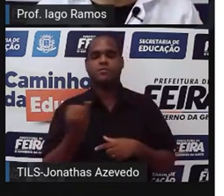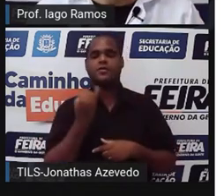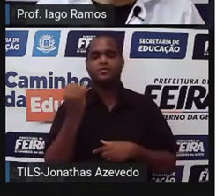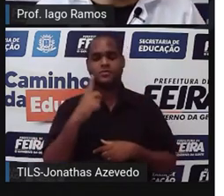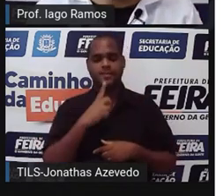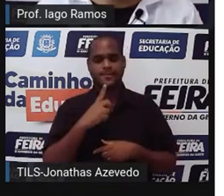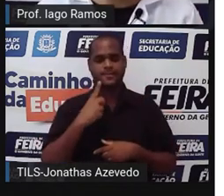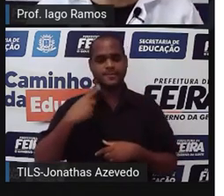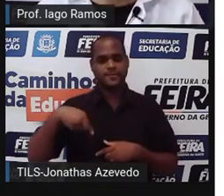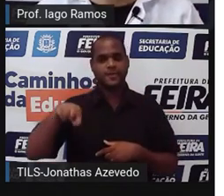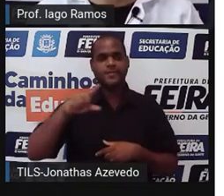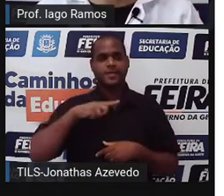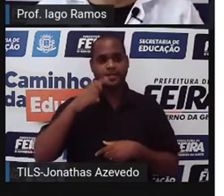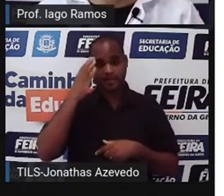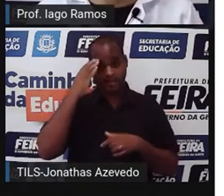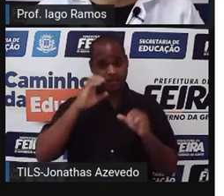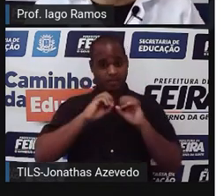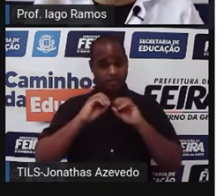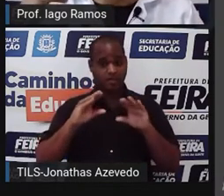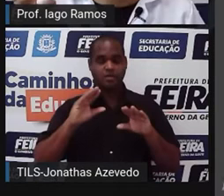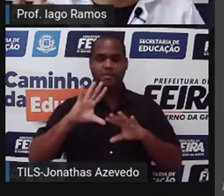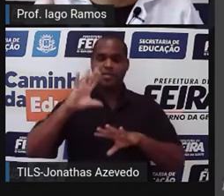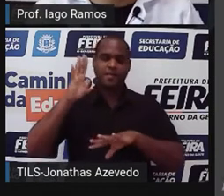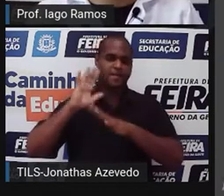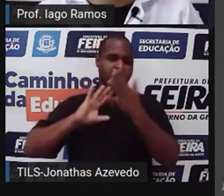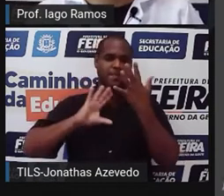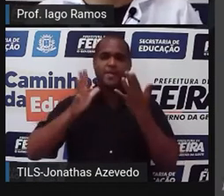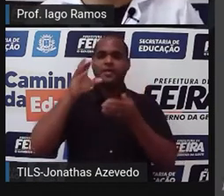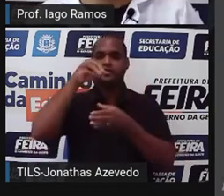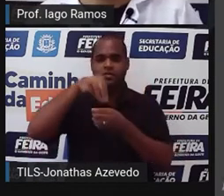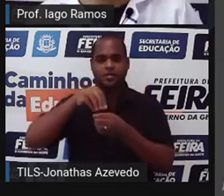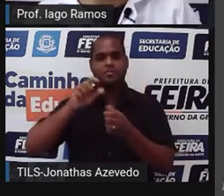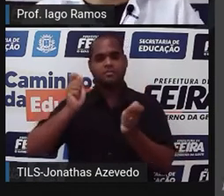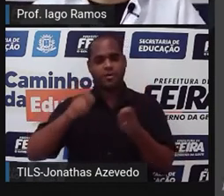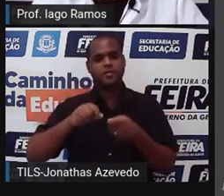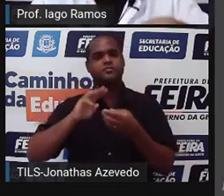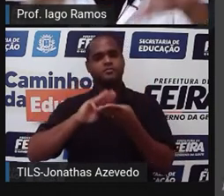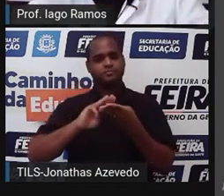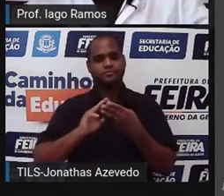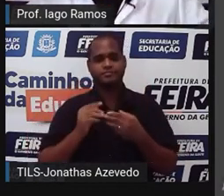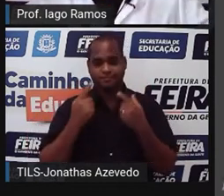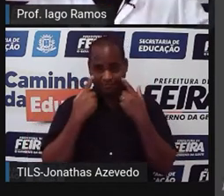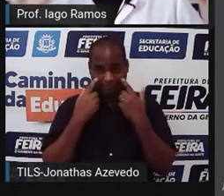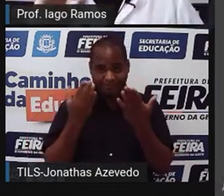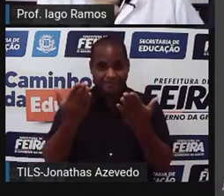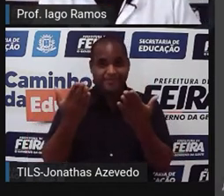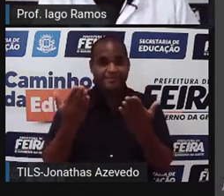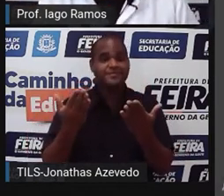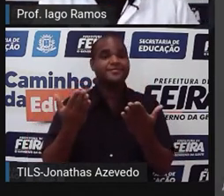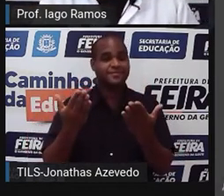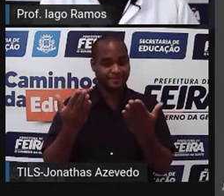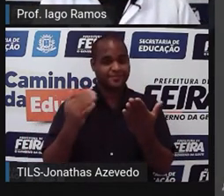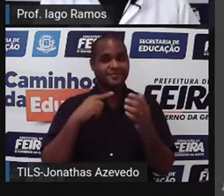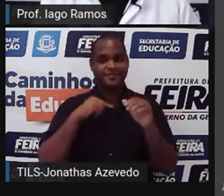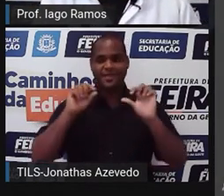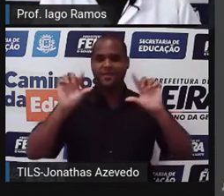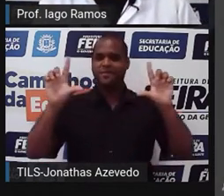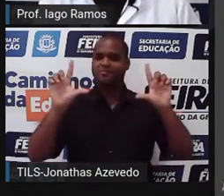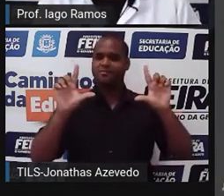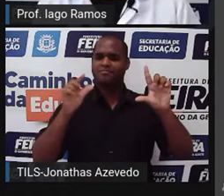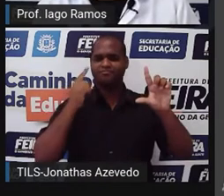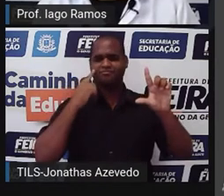entender alguma coisa que acontece e nesse acontecimento precisa de matemática. Por exemplo, está aí, ó. Está aí uma tela toda,